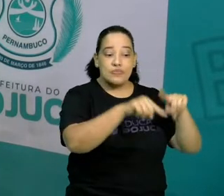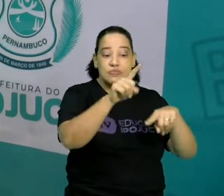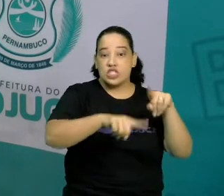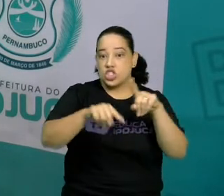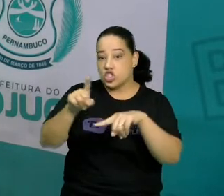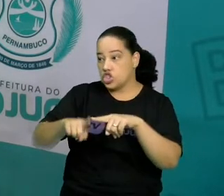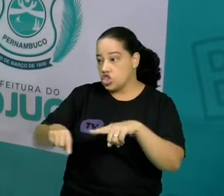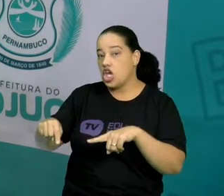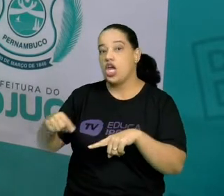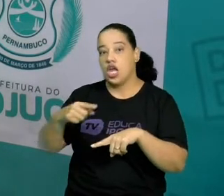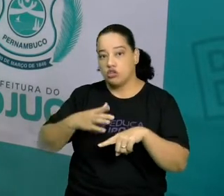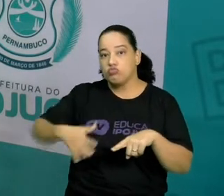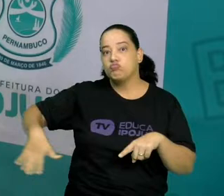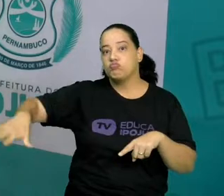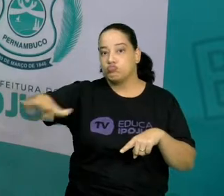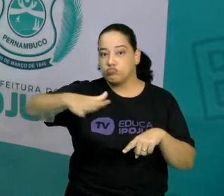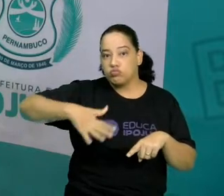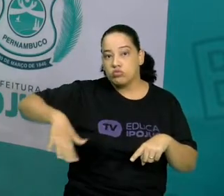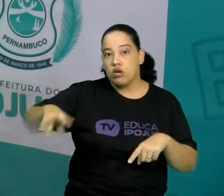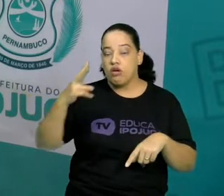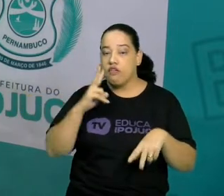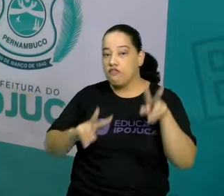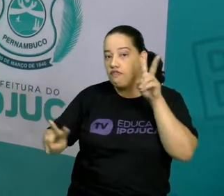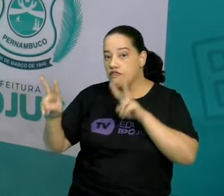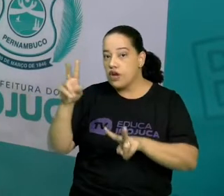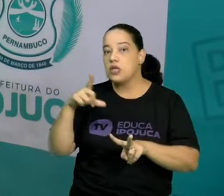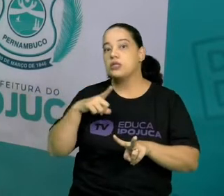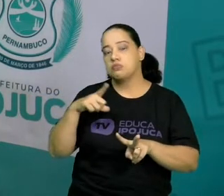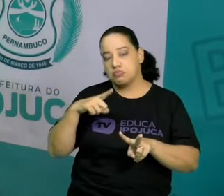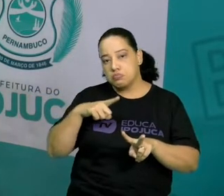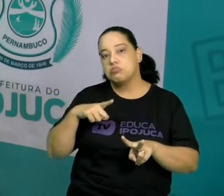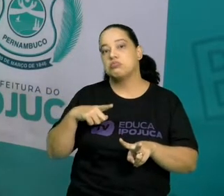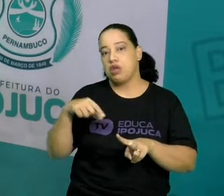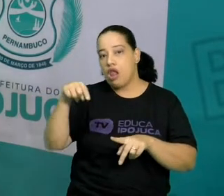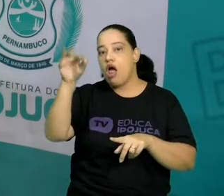estão ao nosso redor, eles possuem alguma forma básica.